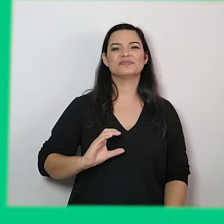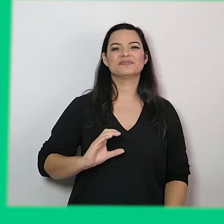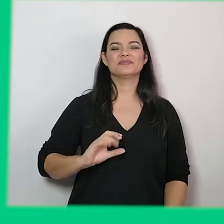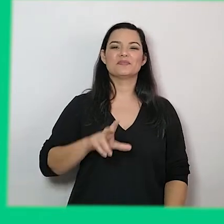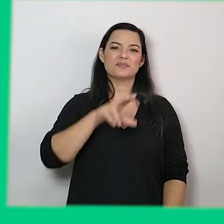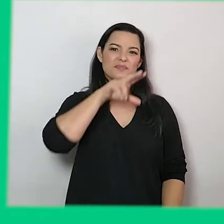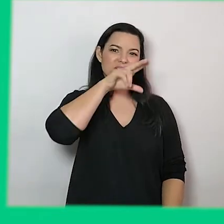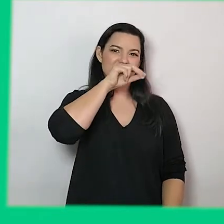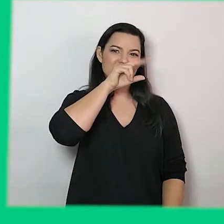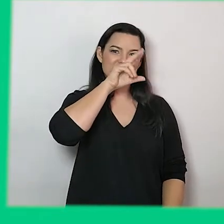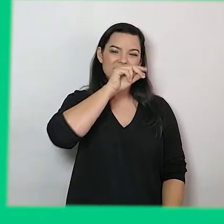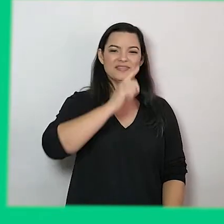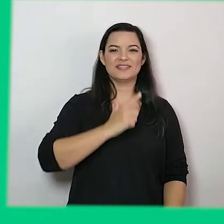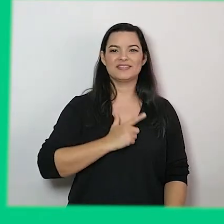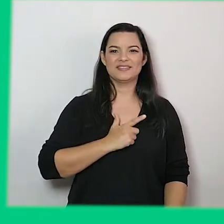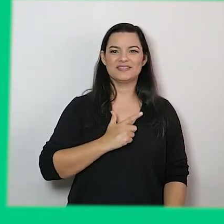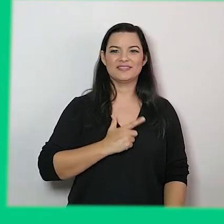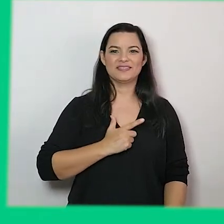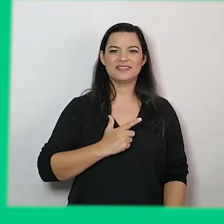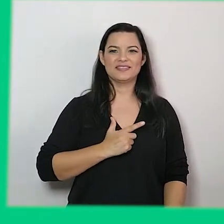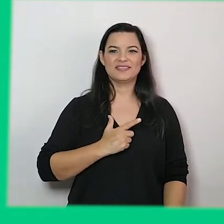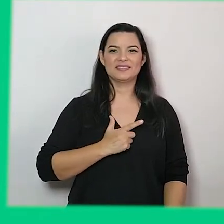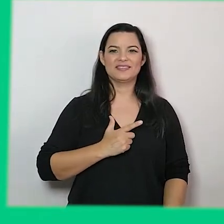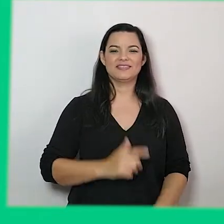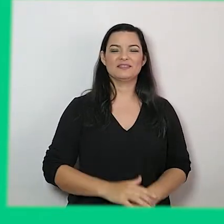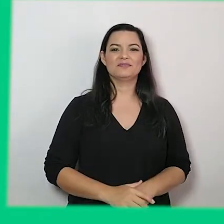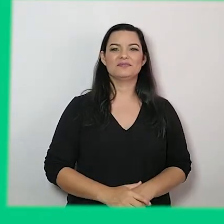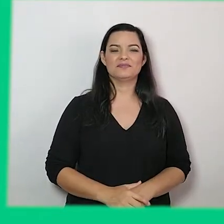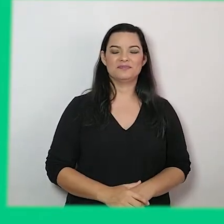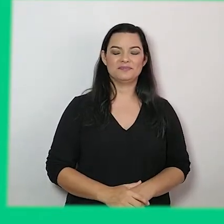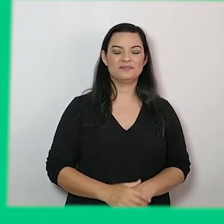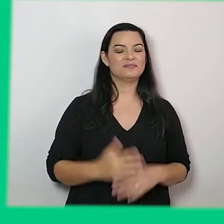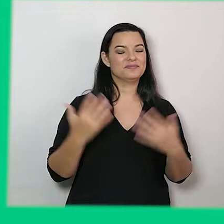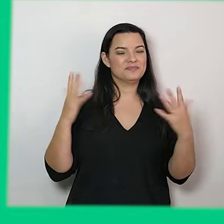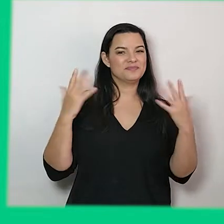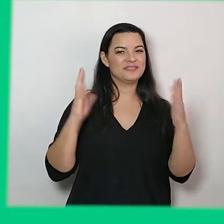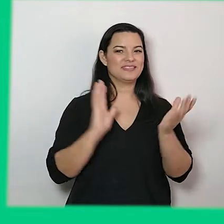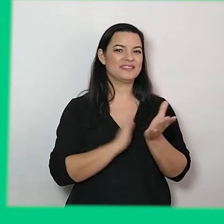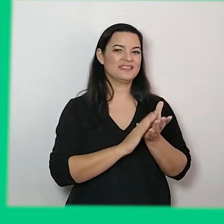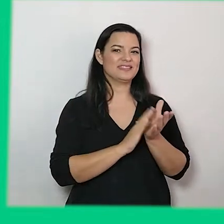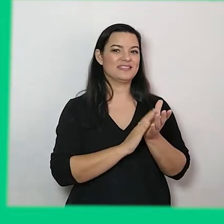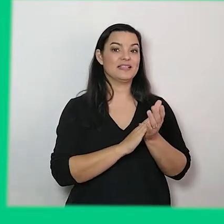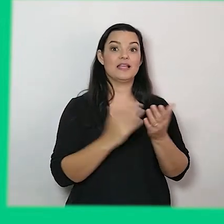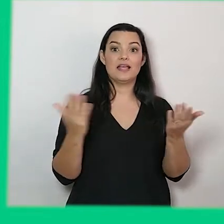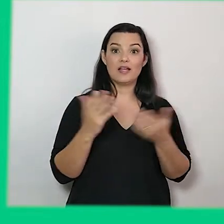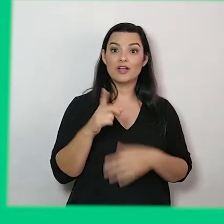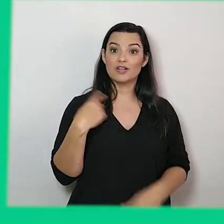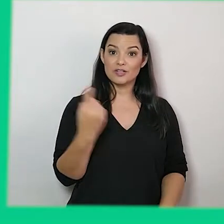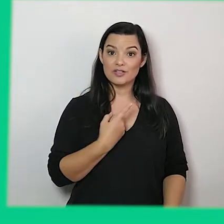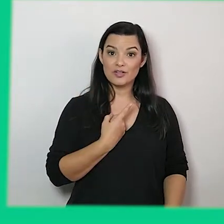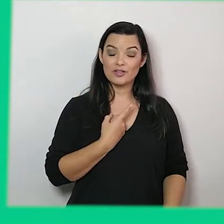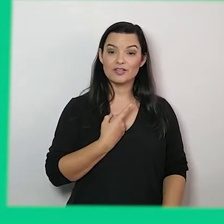Feio. Parabéns! Agora nós vamos para a de número três.